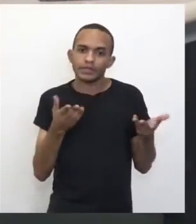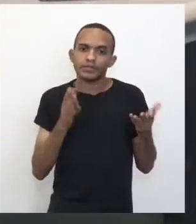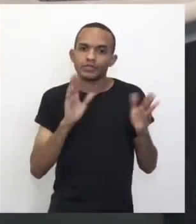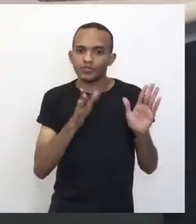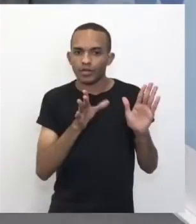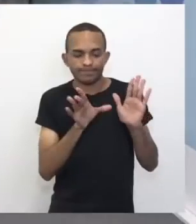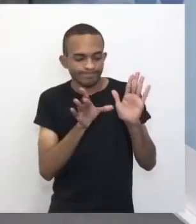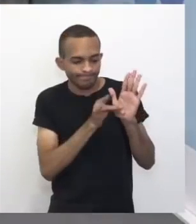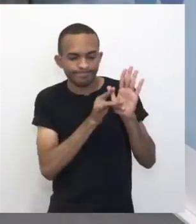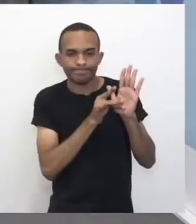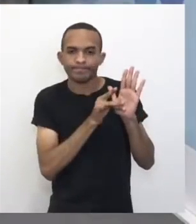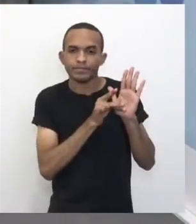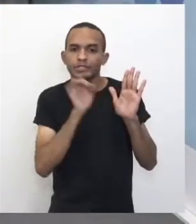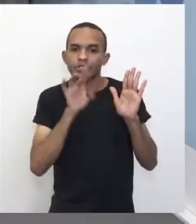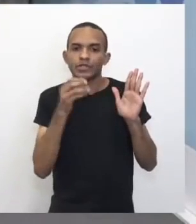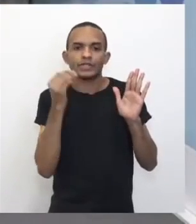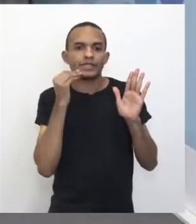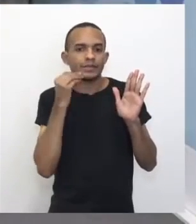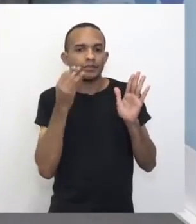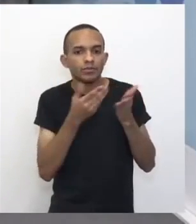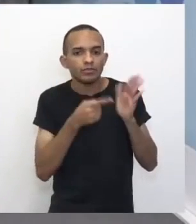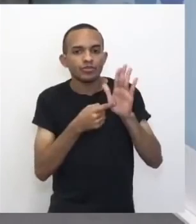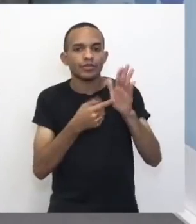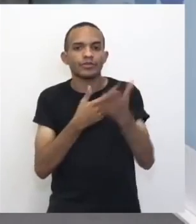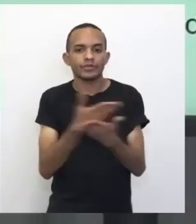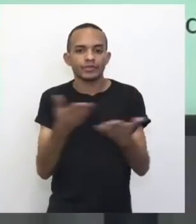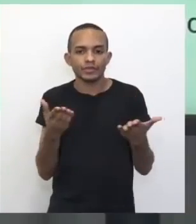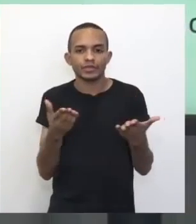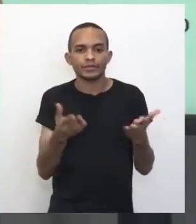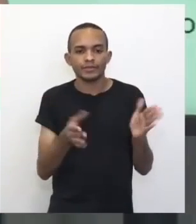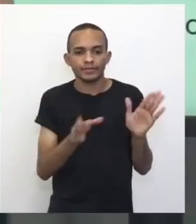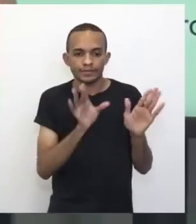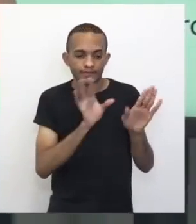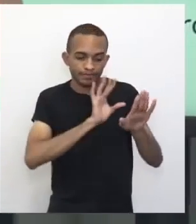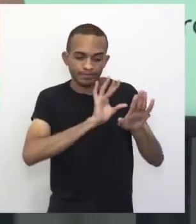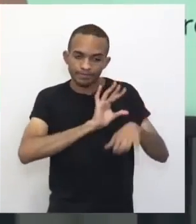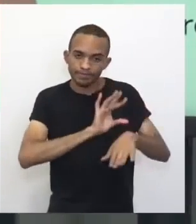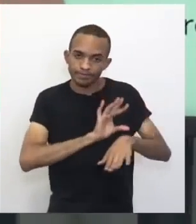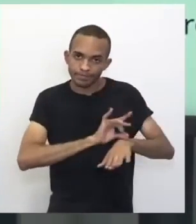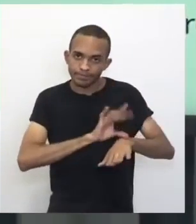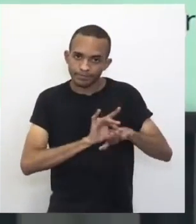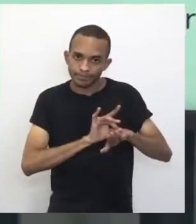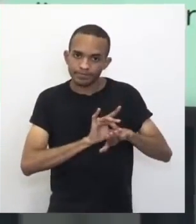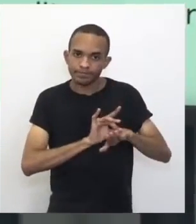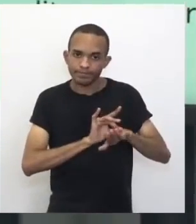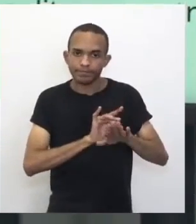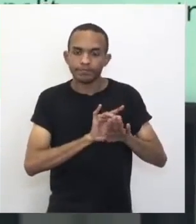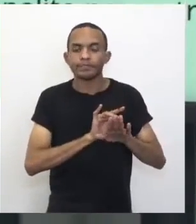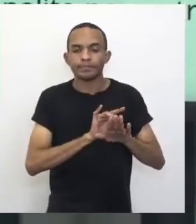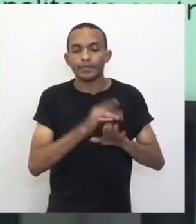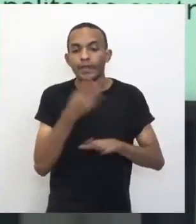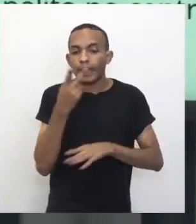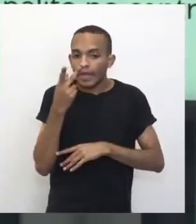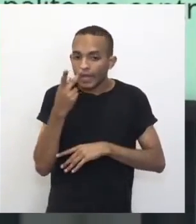aqui, ó. Só pra tentar mostrar pra vocês. Então, eu colei uma fita aqui desse lado e uma fita desse lado. Então, este ângulo